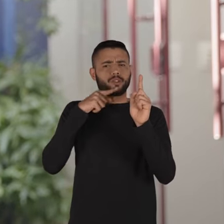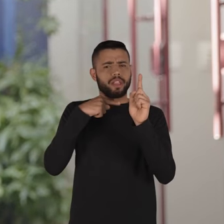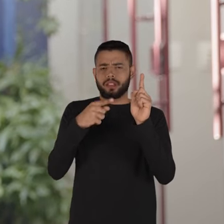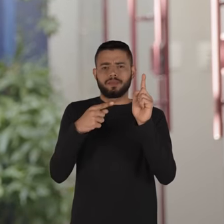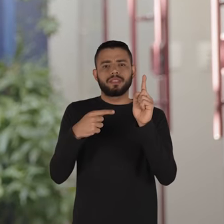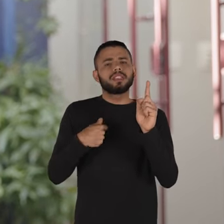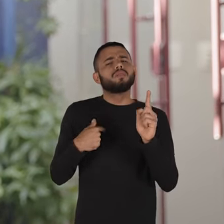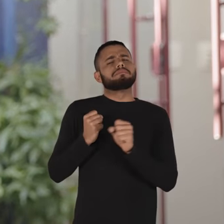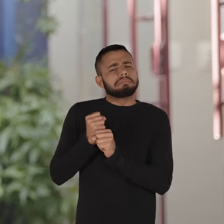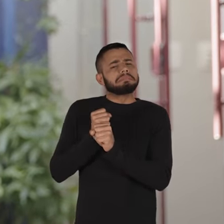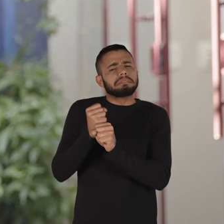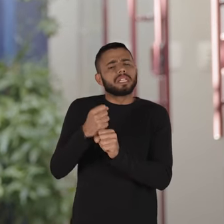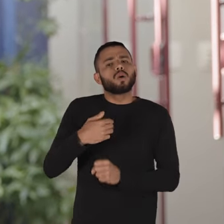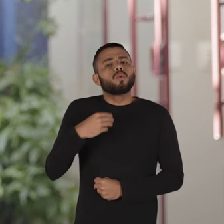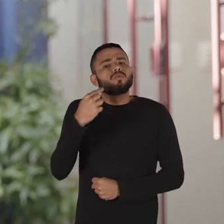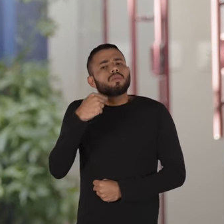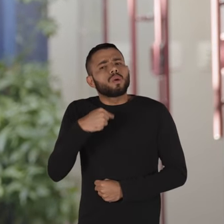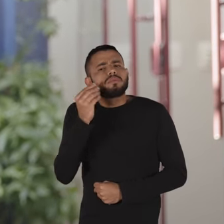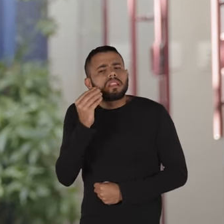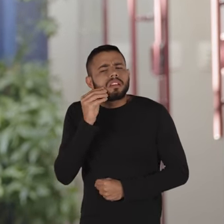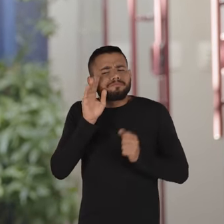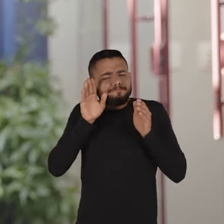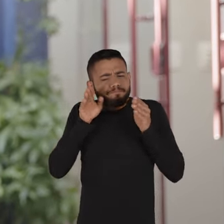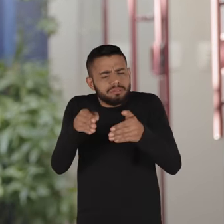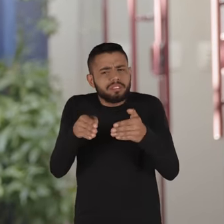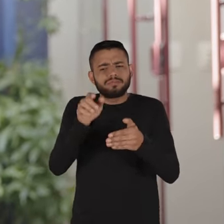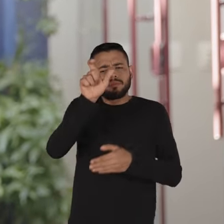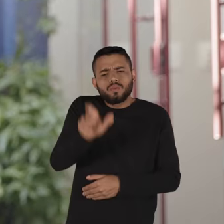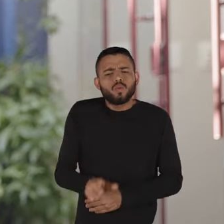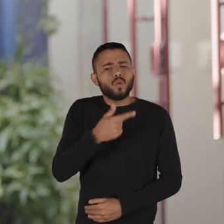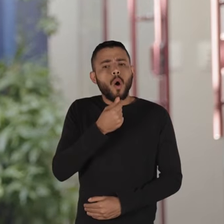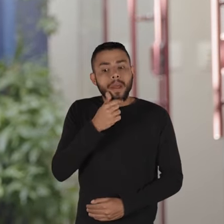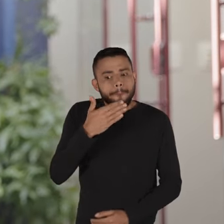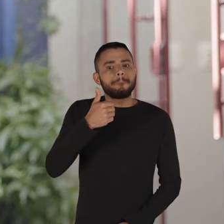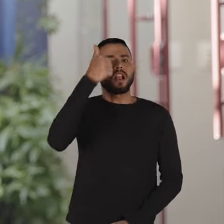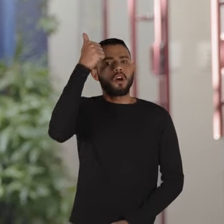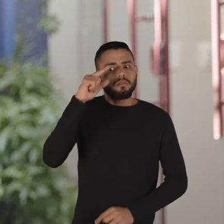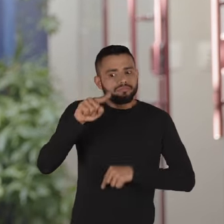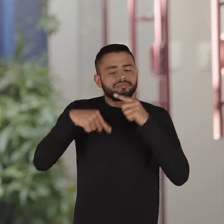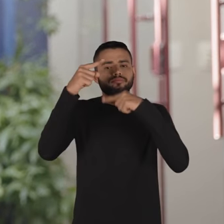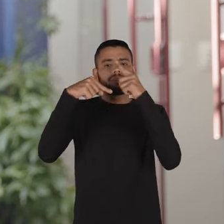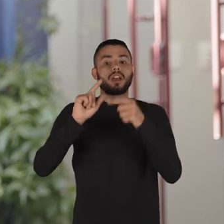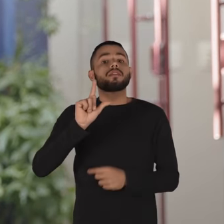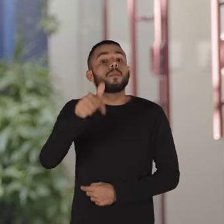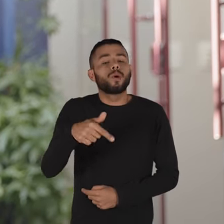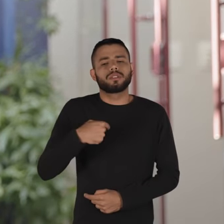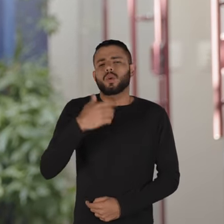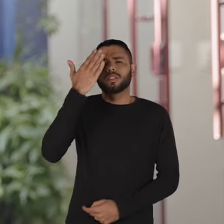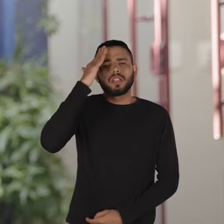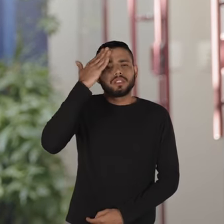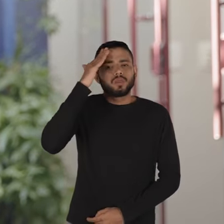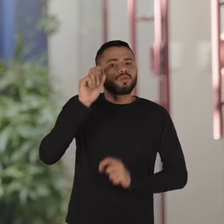durante muito tempo, eu tentei mirar numa construção do que seria ser um homem cada vez melhor, para depois entender